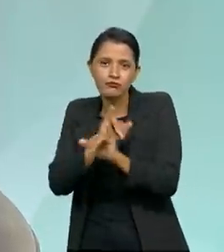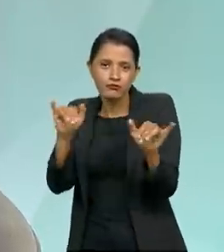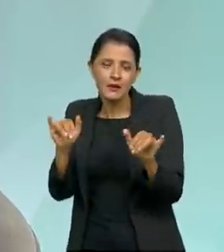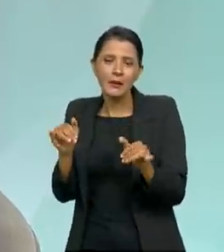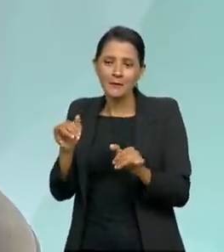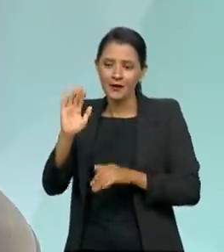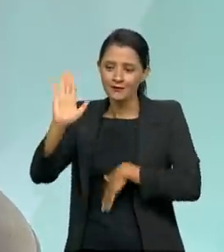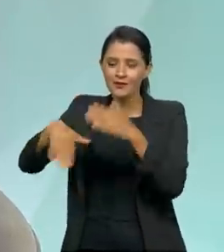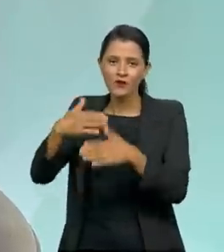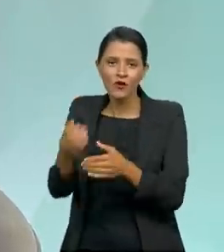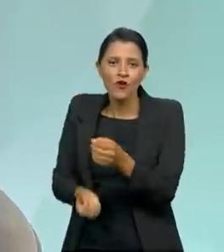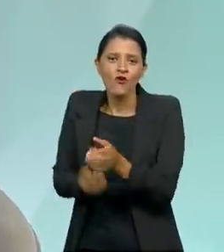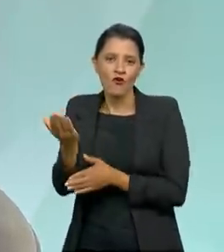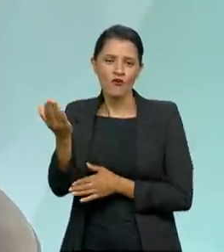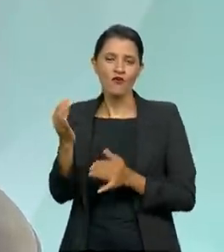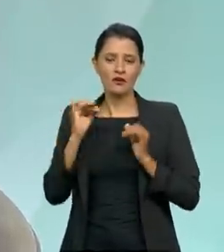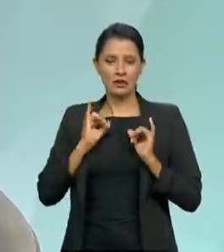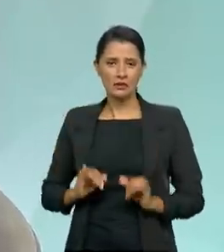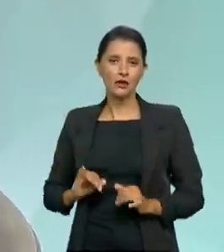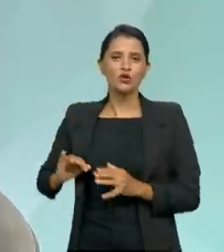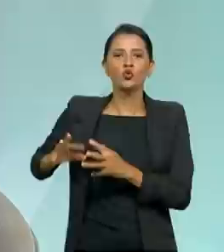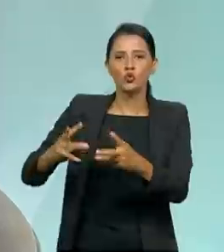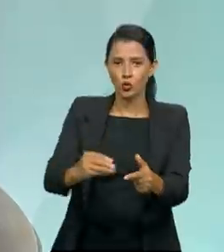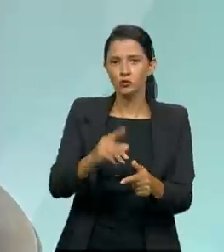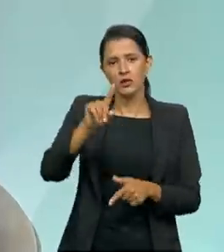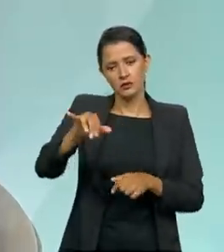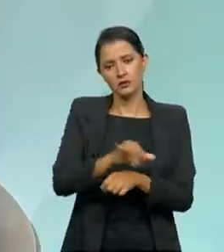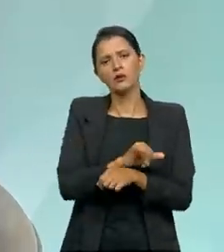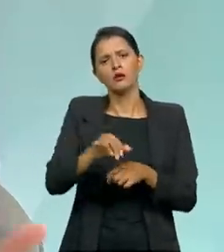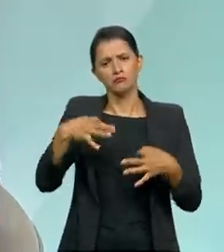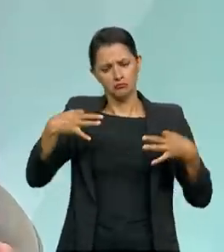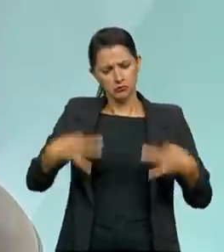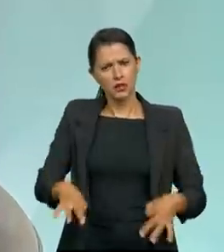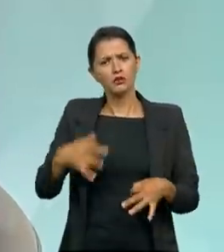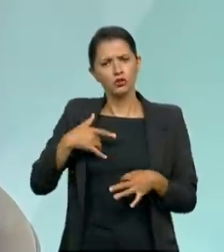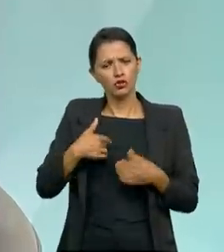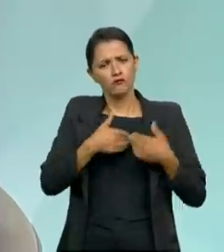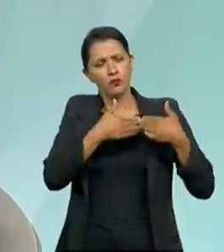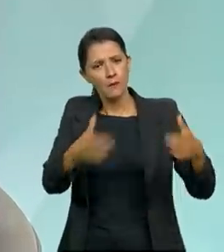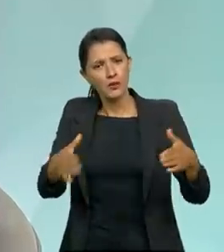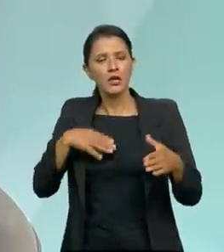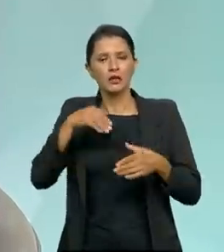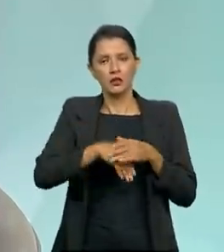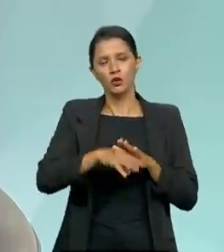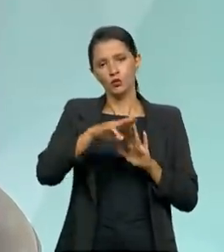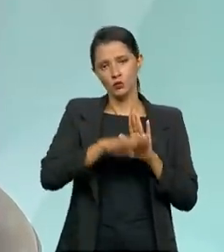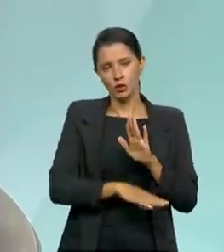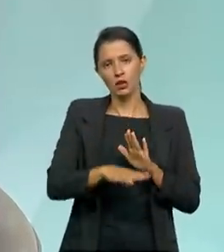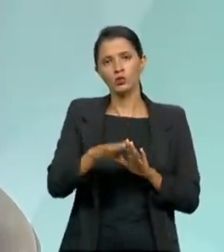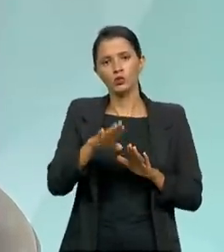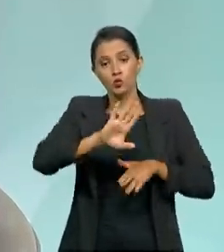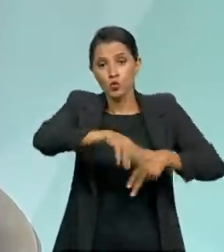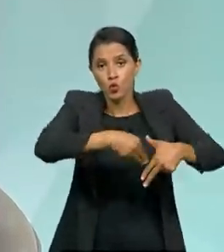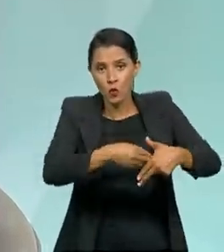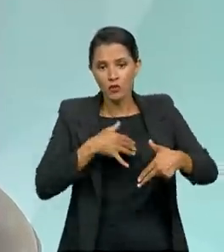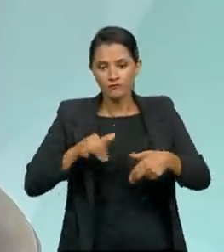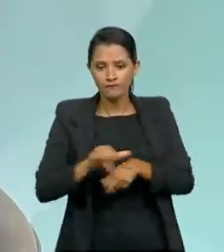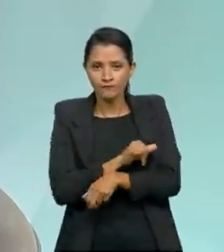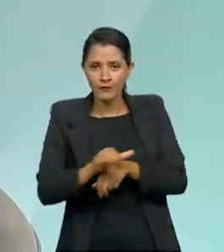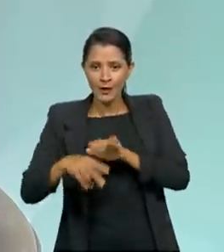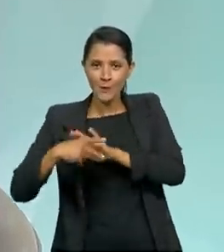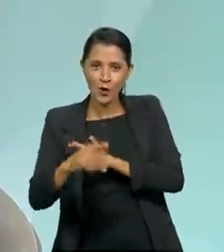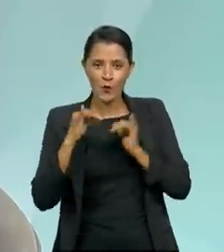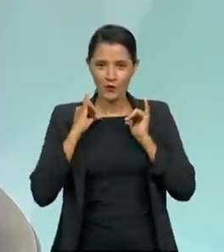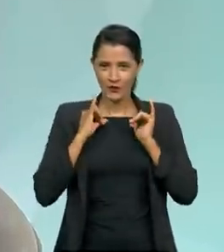integridade na sociedade como um todo. E essa estratégia está muito bem montada e nós vamos lançar dentro do nosso plano de corrupção uma estratégia de